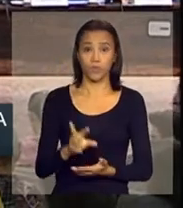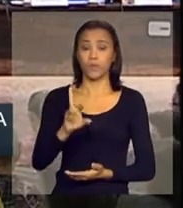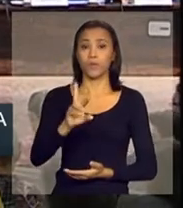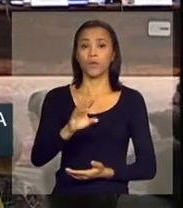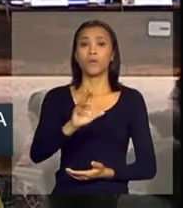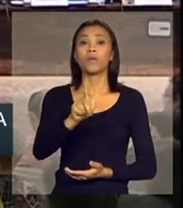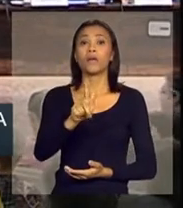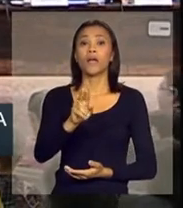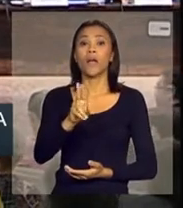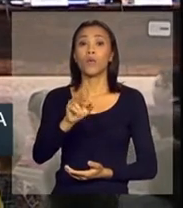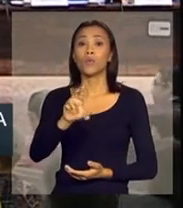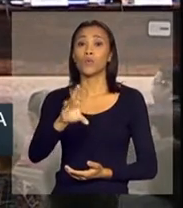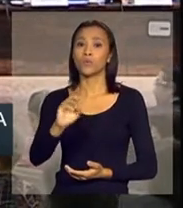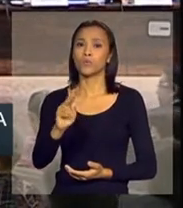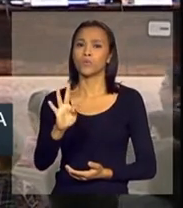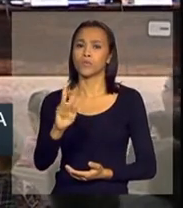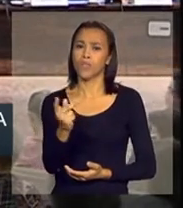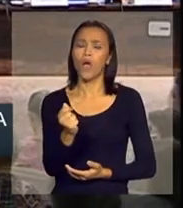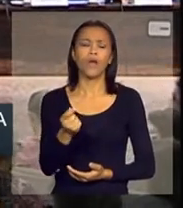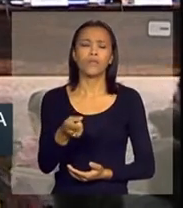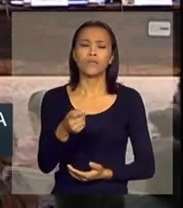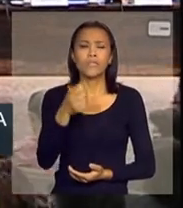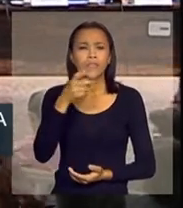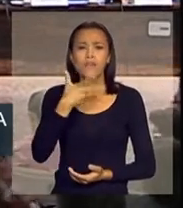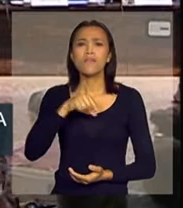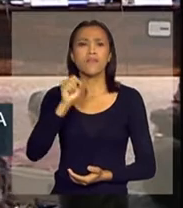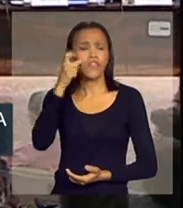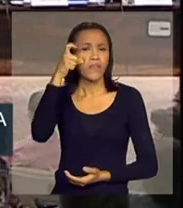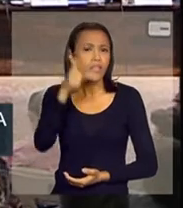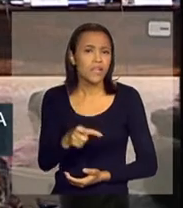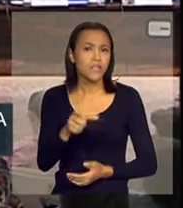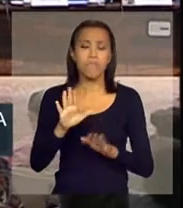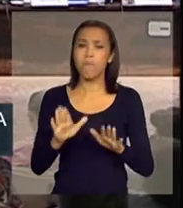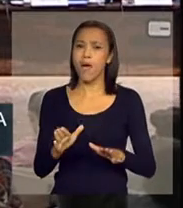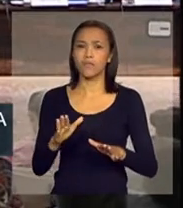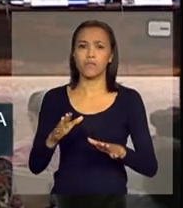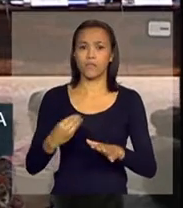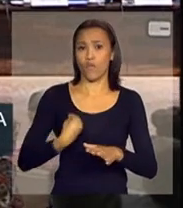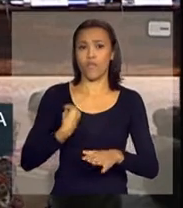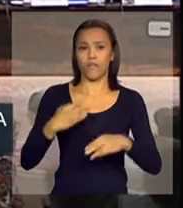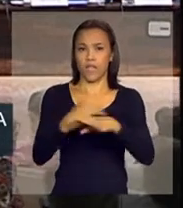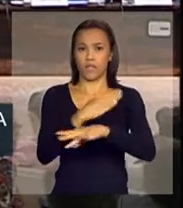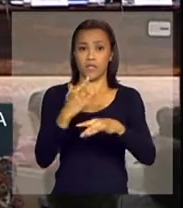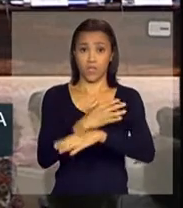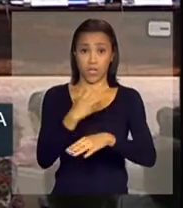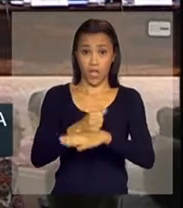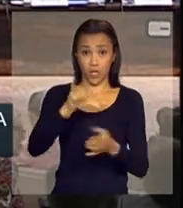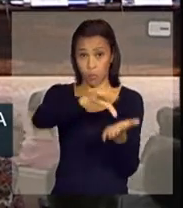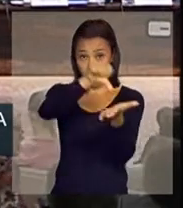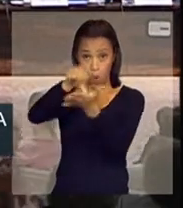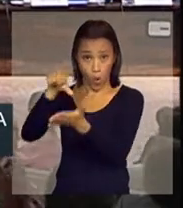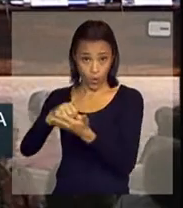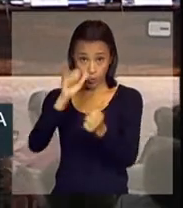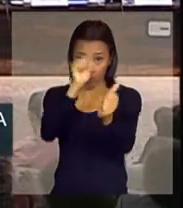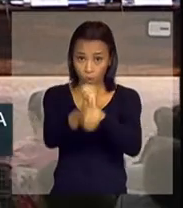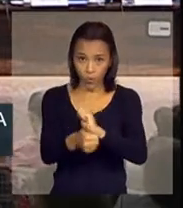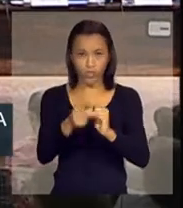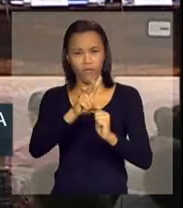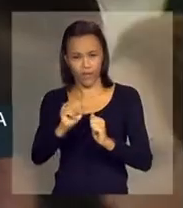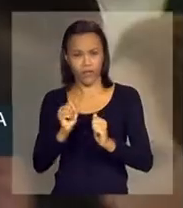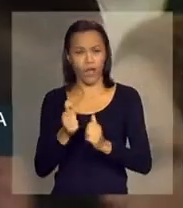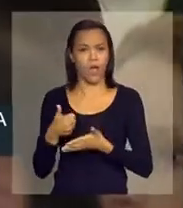Ministro, para quem tiver interesse em se candidatar, mas não morar na cidade-sede, o governo vai dar algum incentivo para deslocamento,